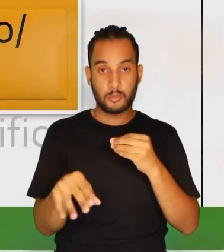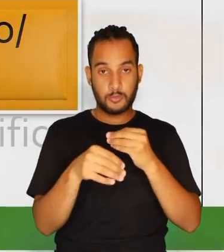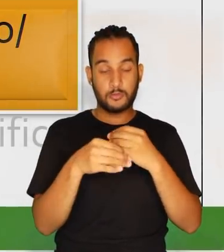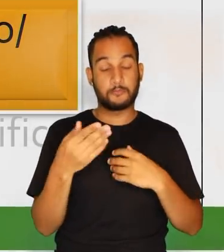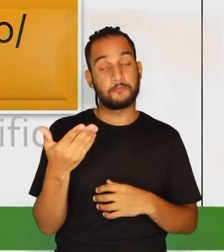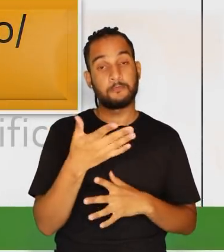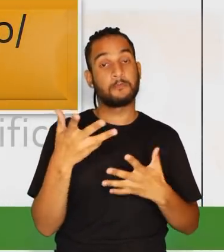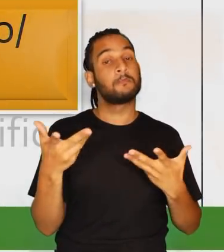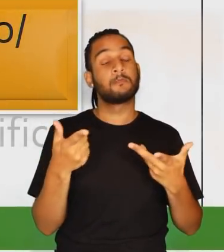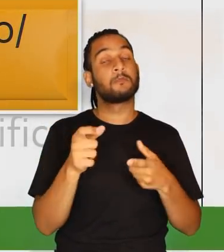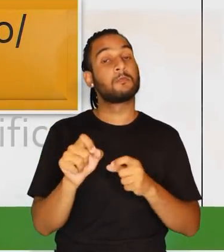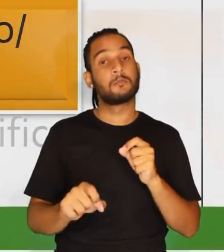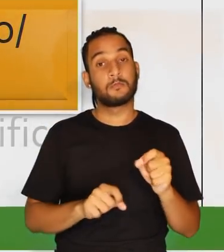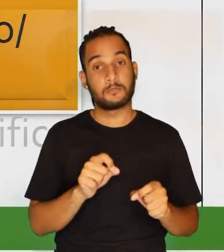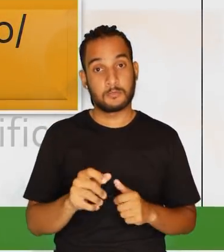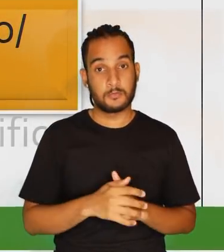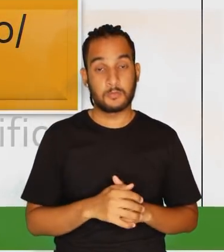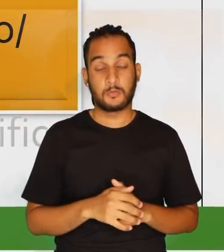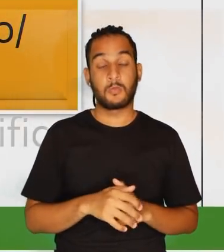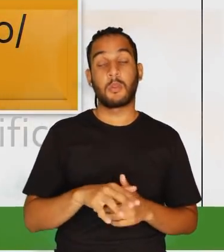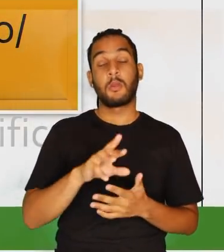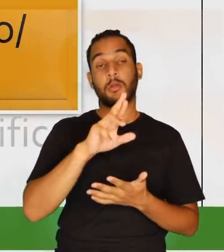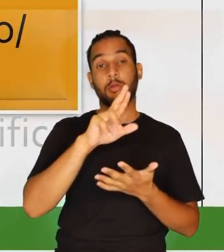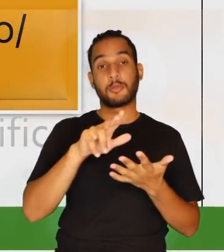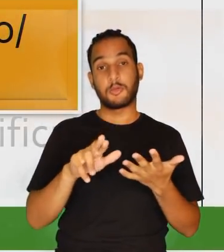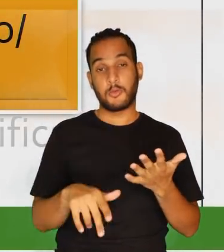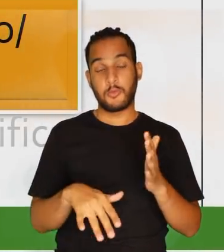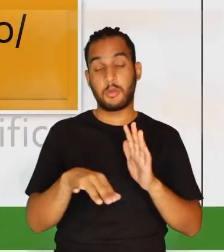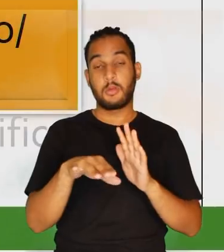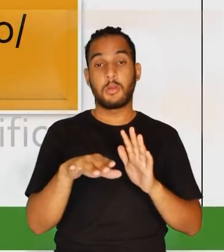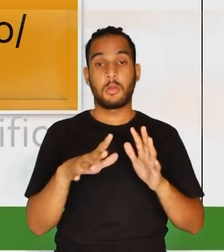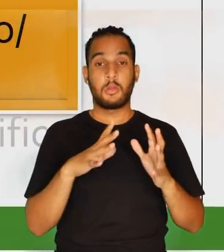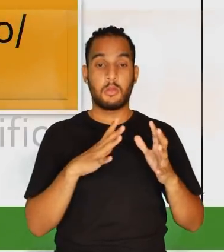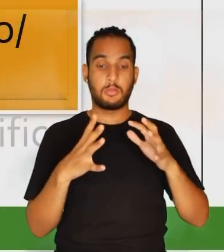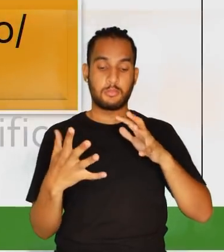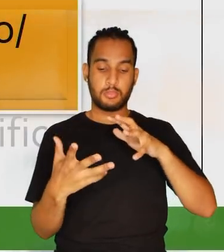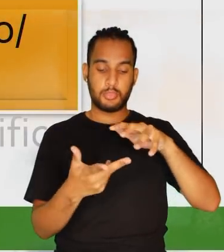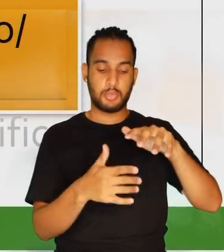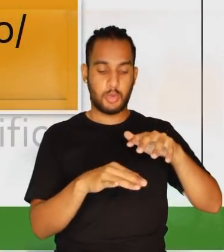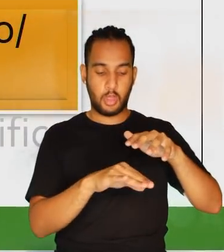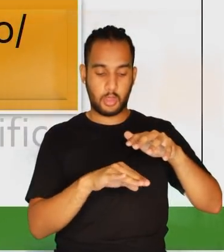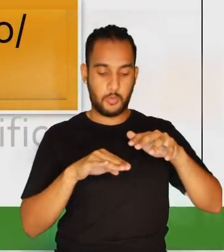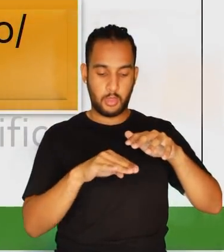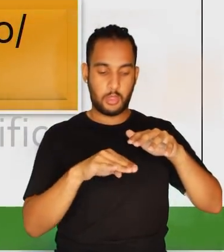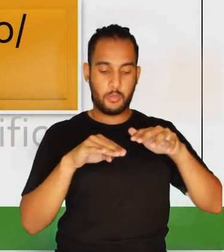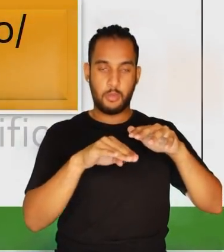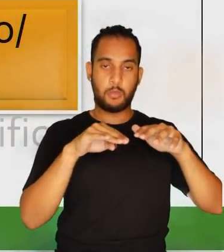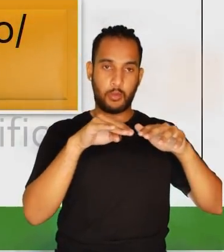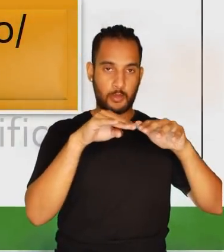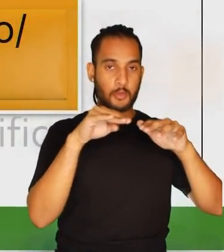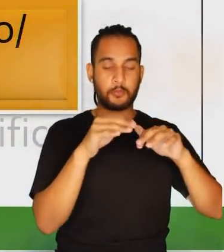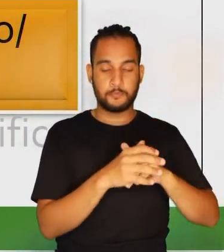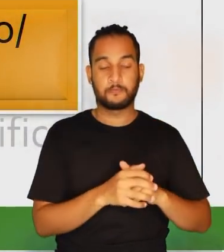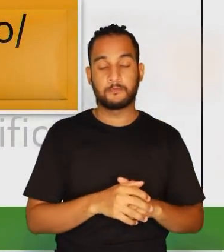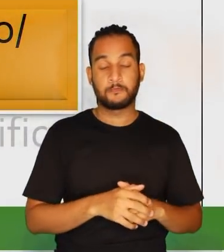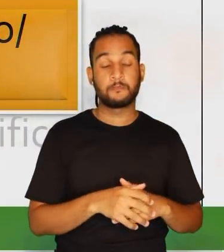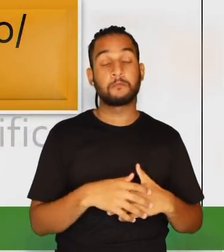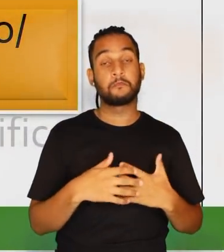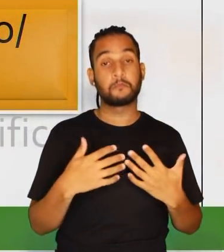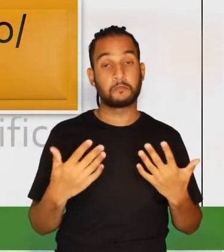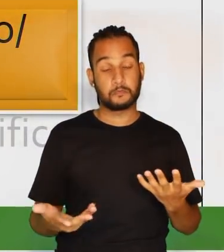verbo nessa habilidade aqui vai ser o quê? As diferentes camadas que estruturam o planeta Terra.